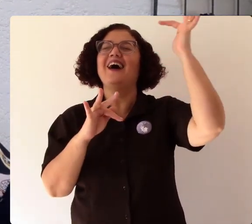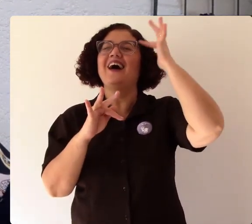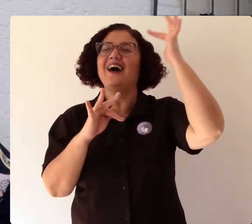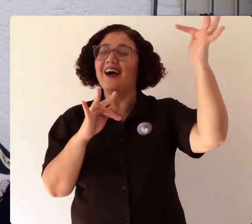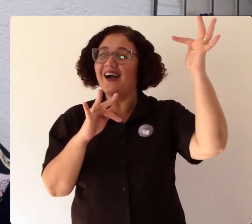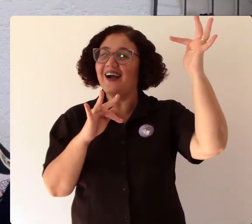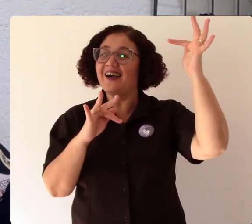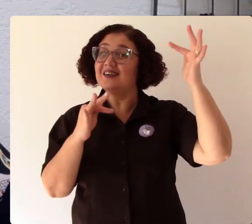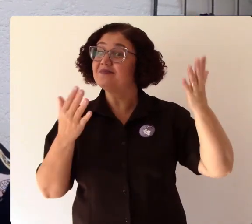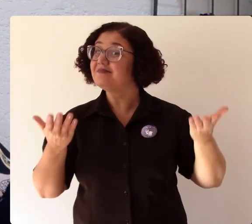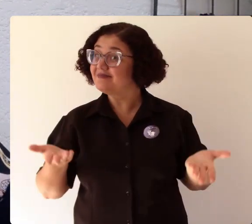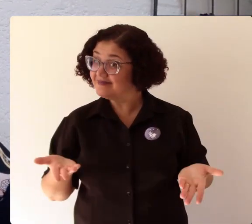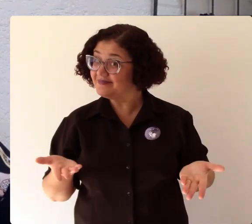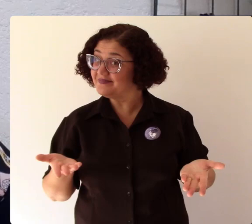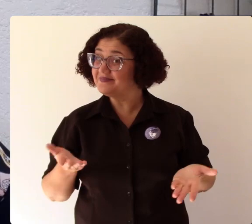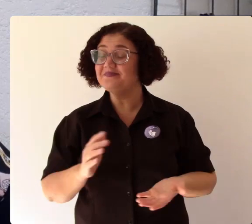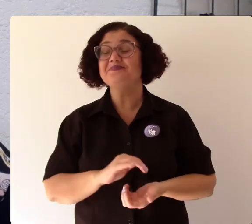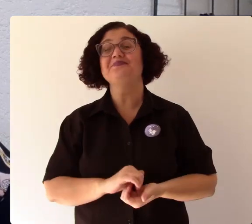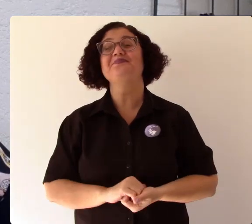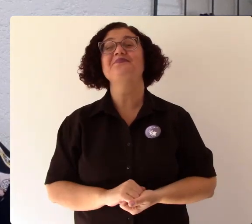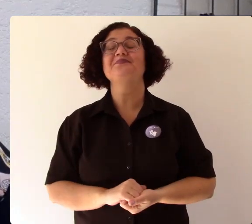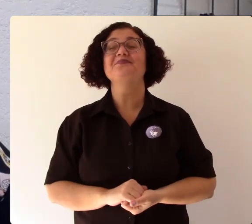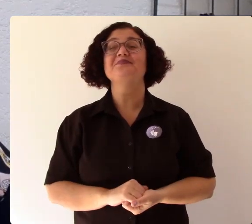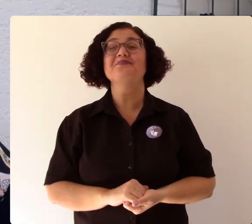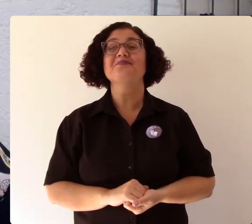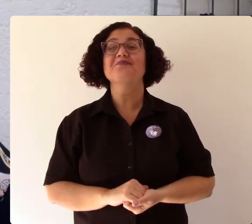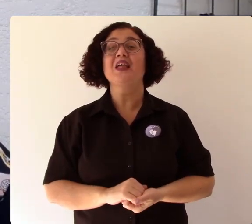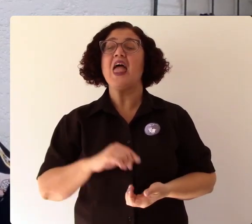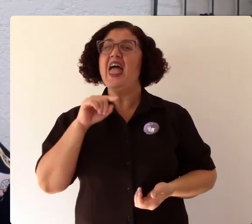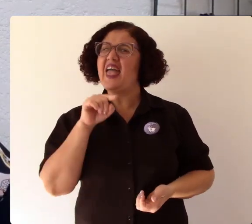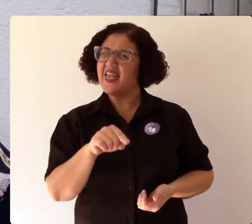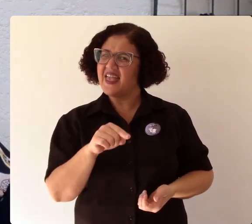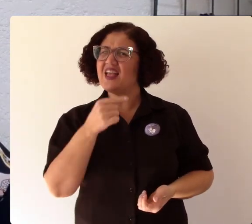o mundo com uma obra